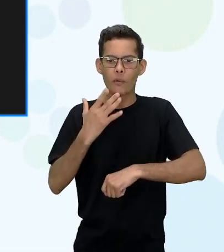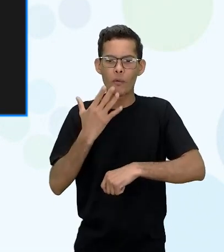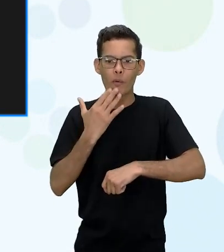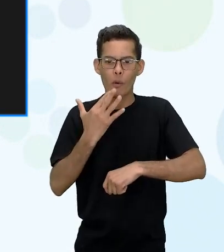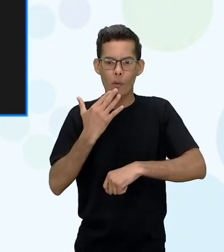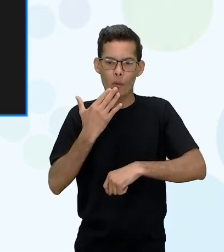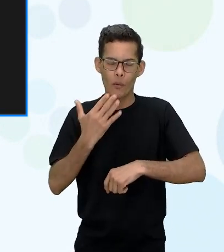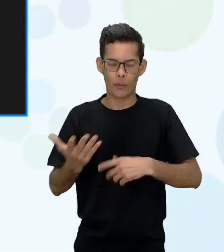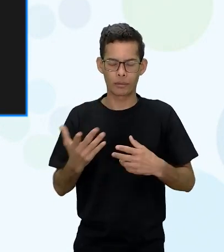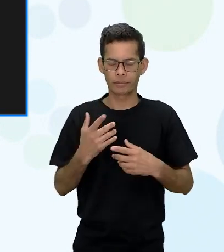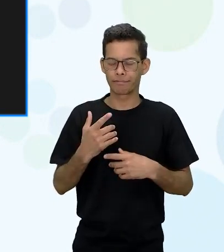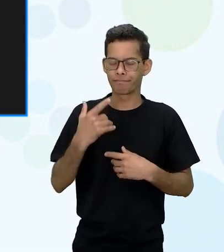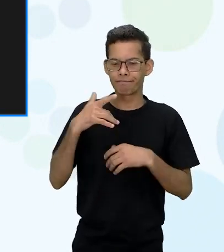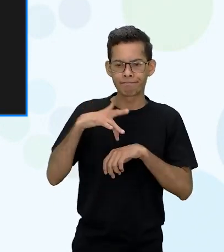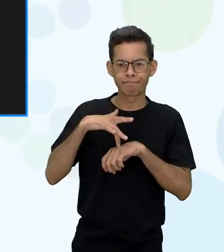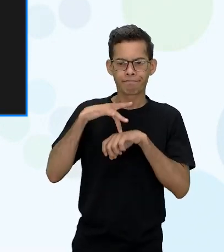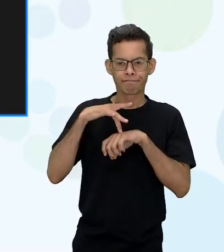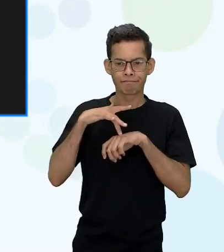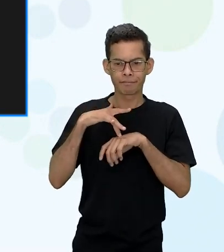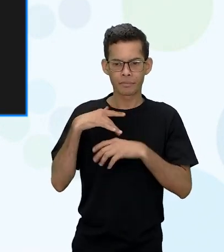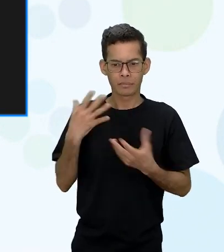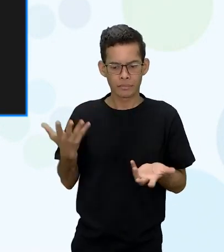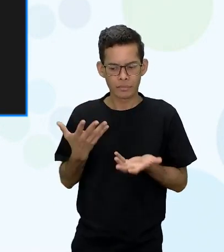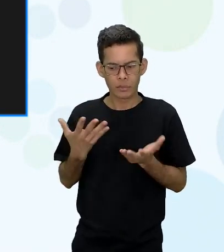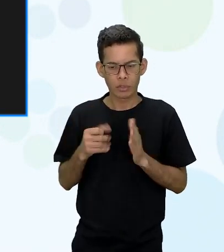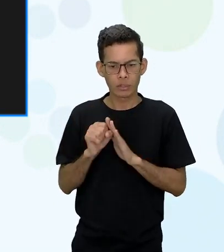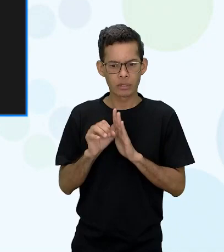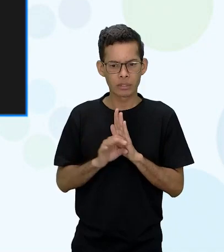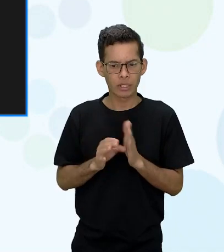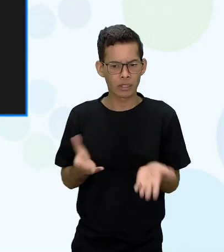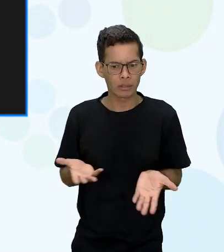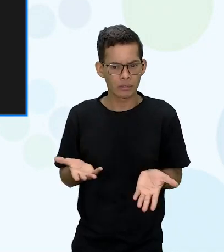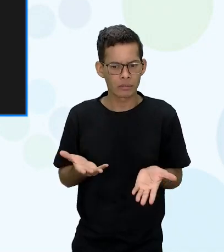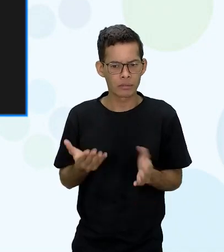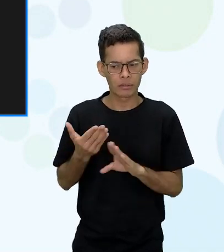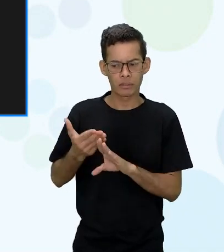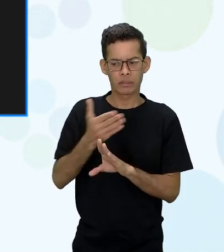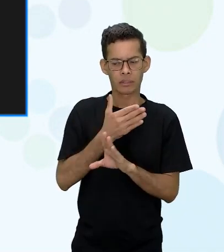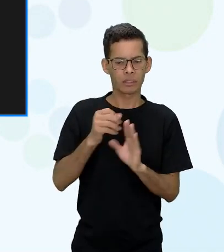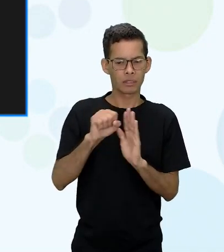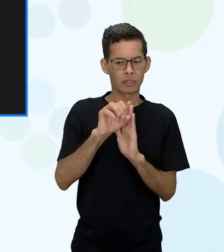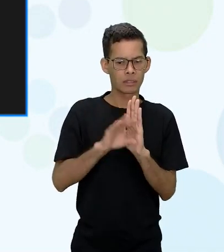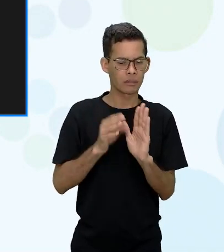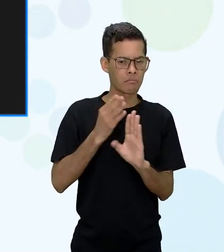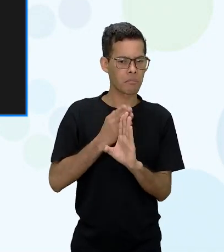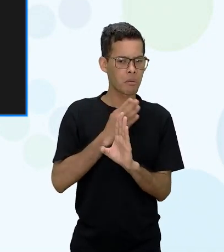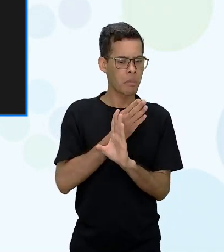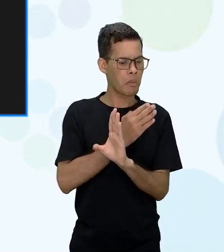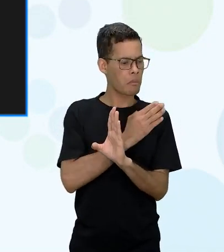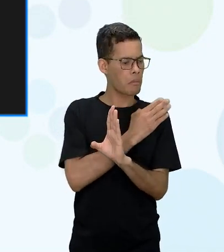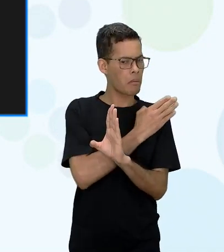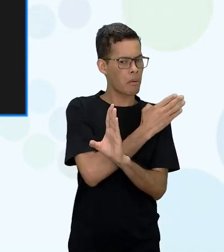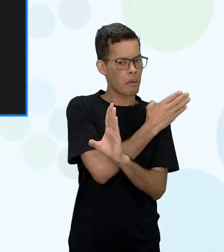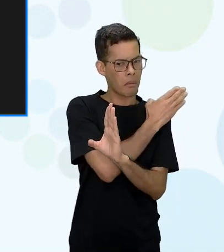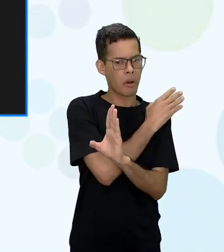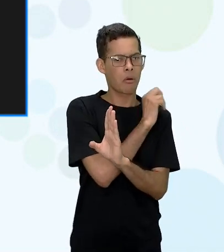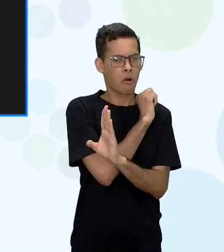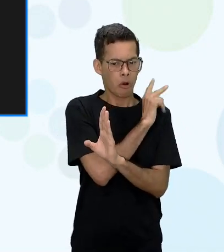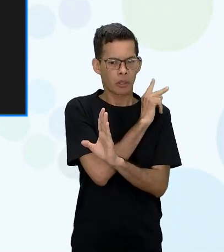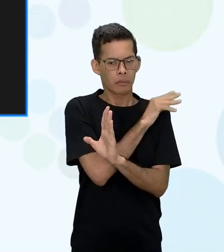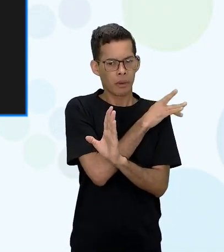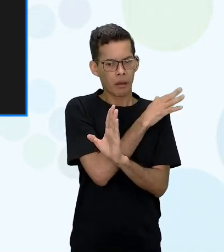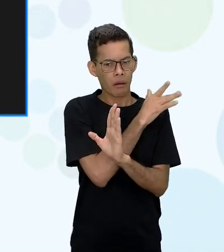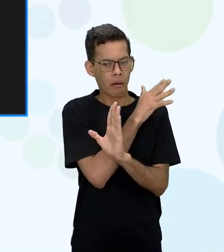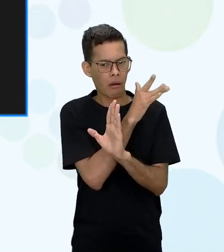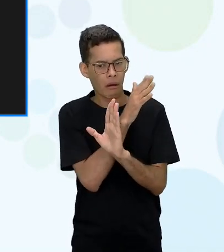absurdo no século em que a gente está o que aconteceu nos séculos passados eu acho que já deveria ter mostrado